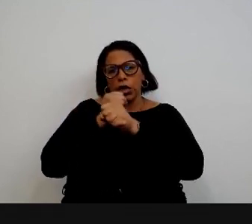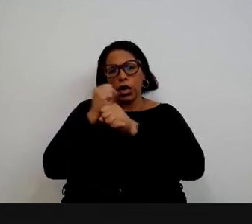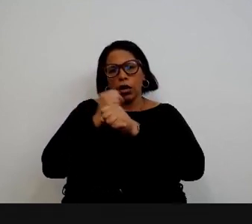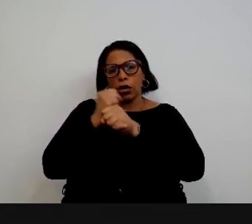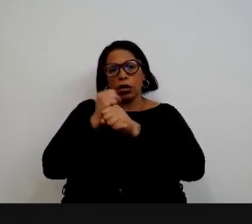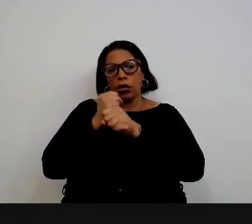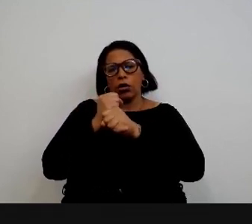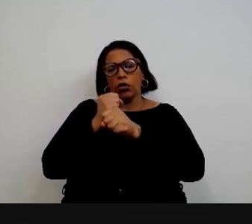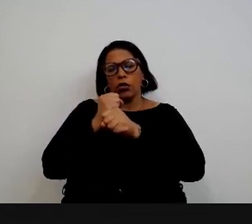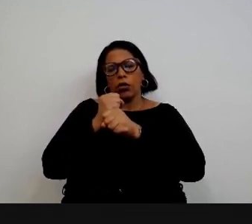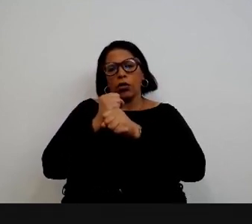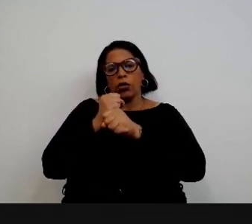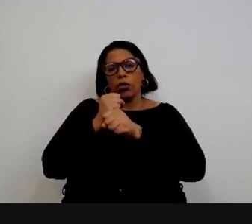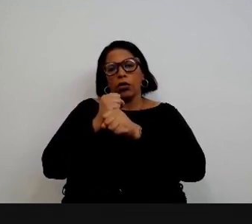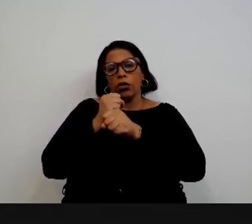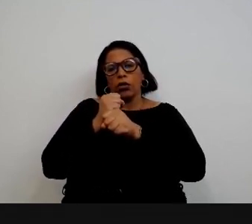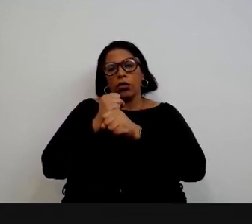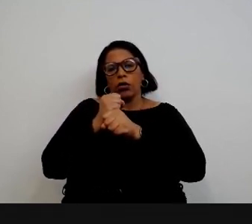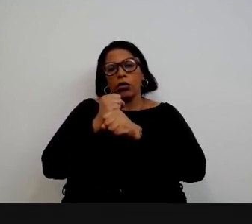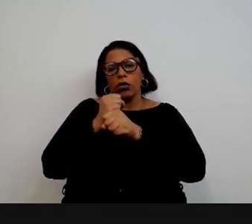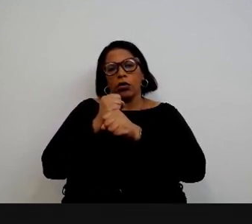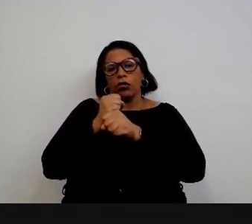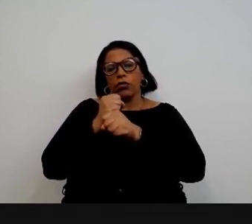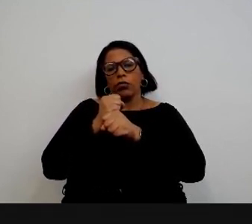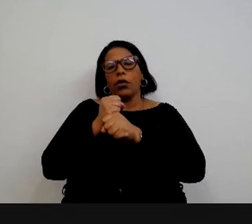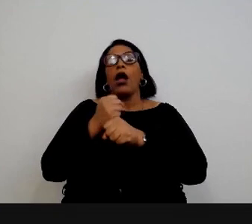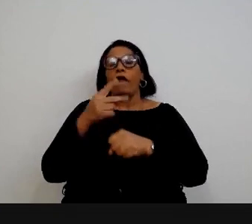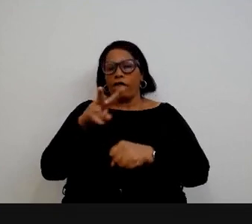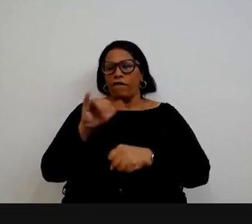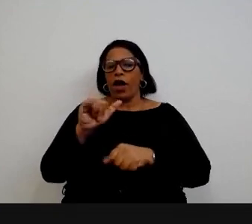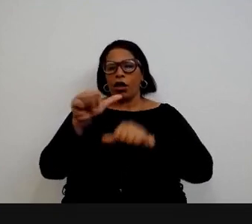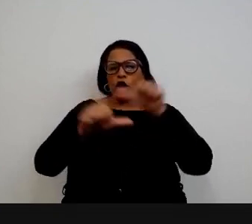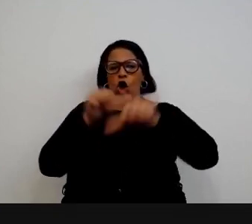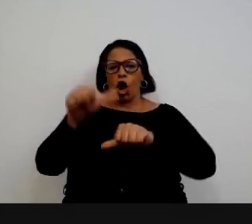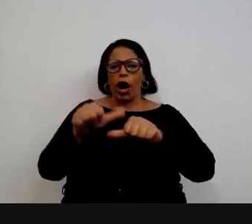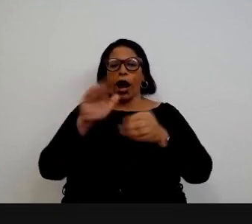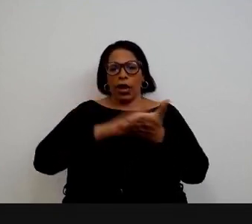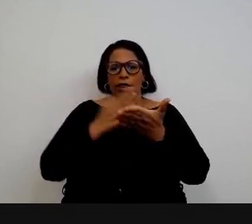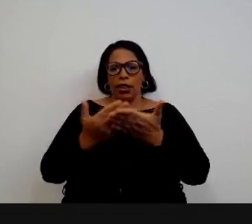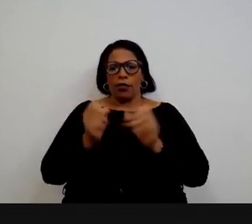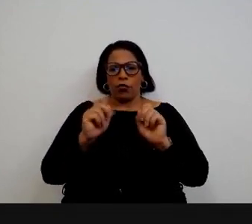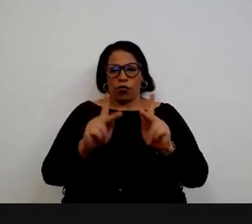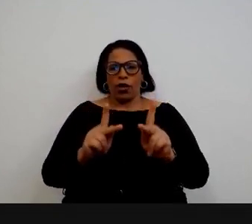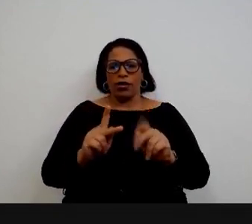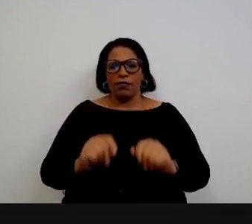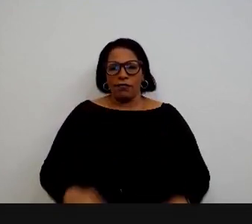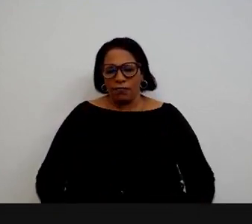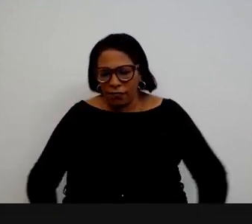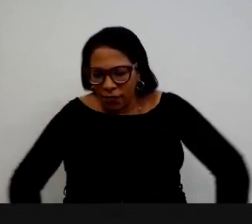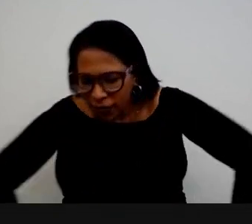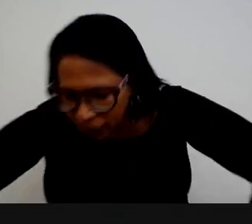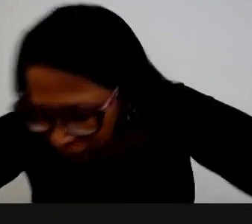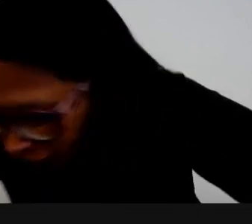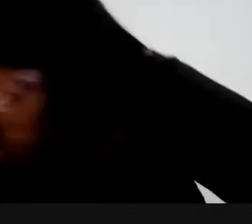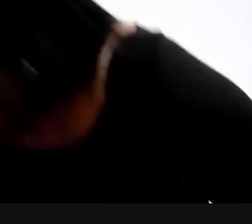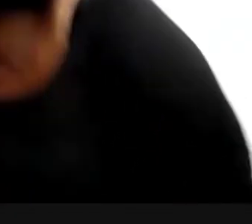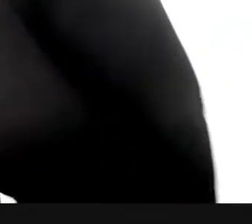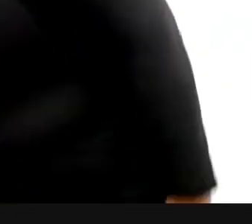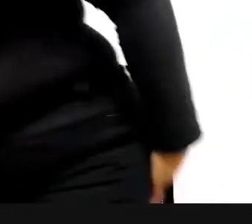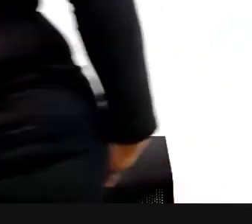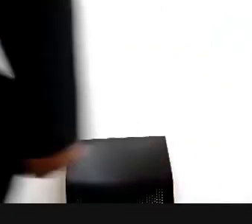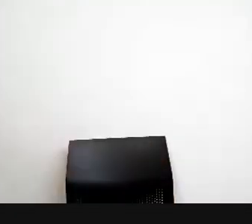em que ela havia se tornado e aí eu acho que é também uma lição muito interessante ela havia se tornado um